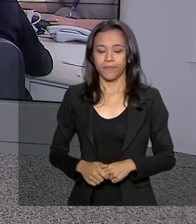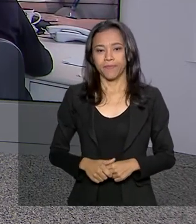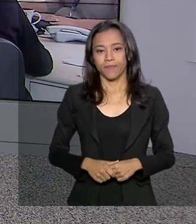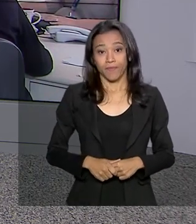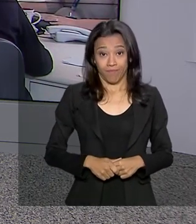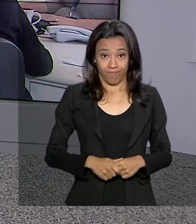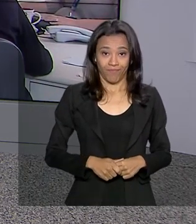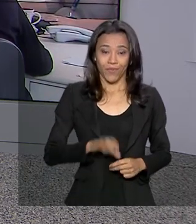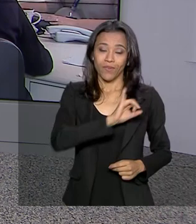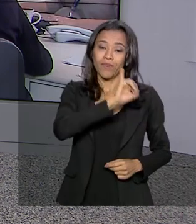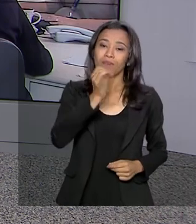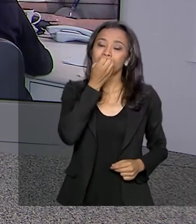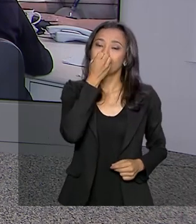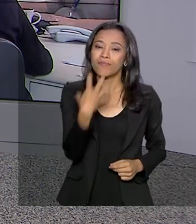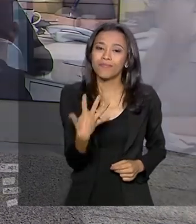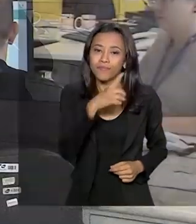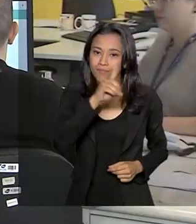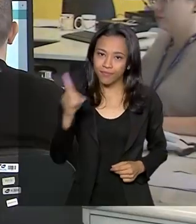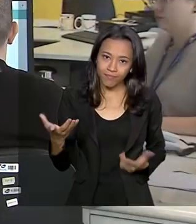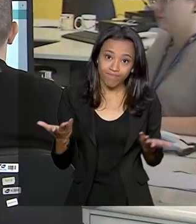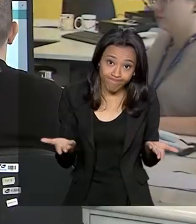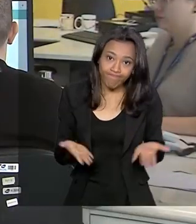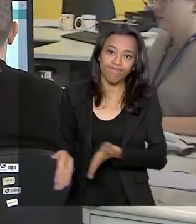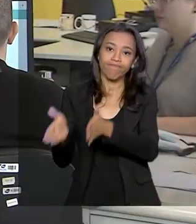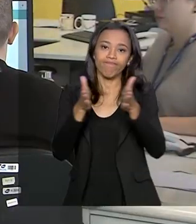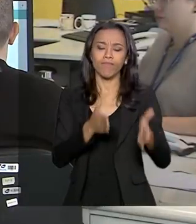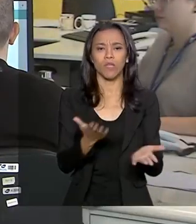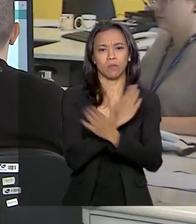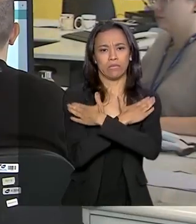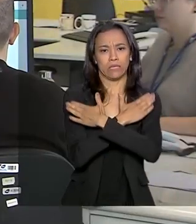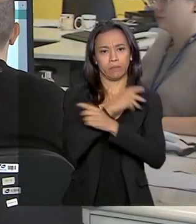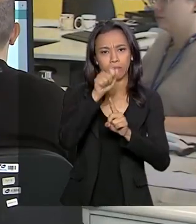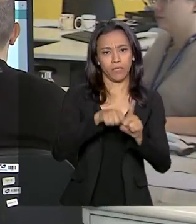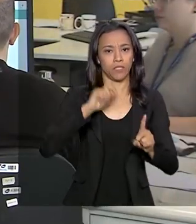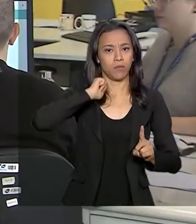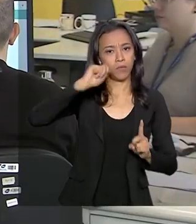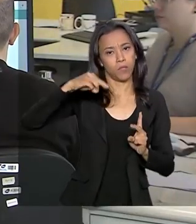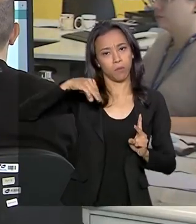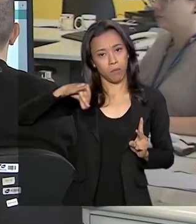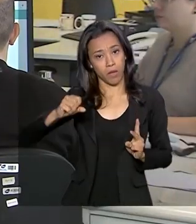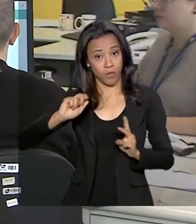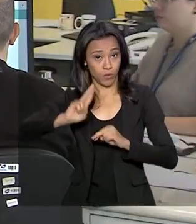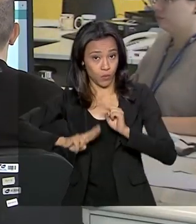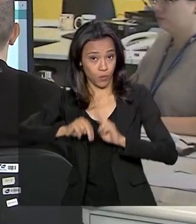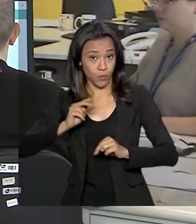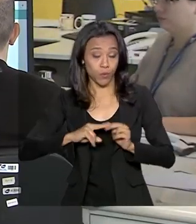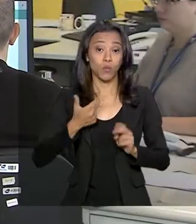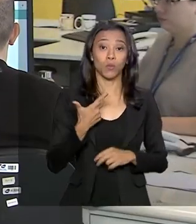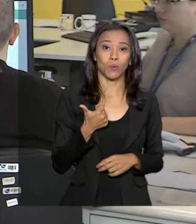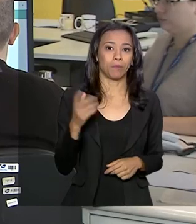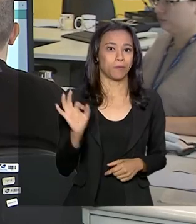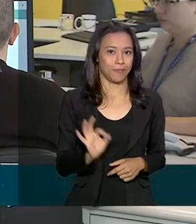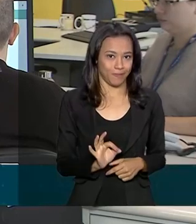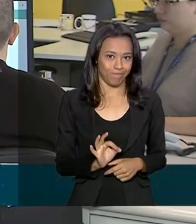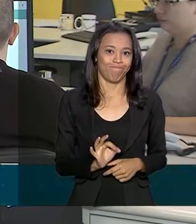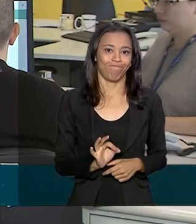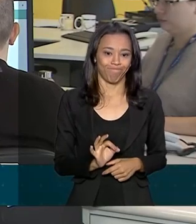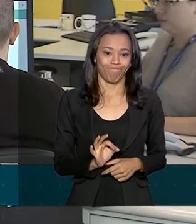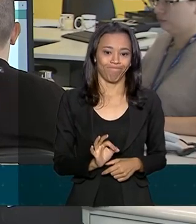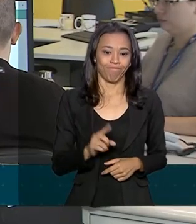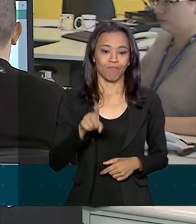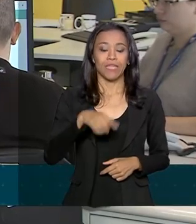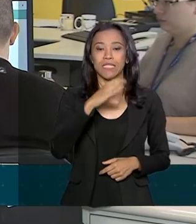Olá, Renata. Bom dia. O desemprego nos meses de abril, maio e junho foi de 12%. Isso é menos